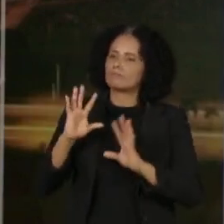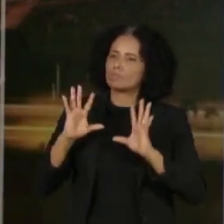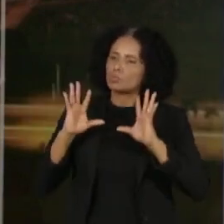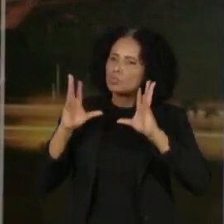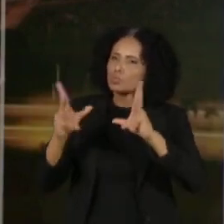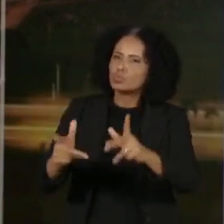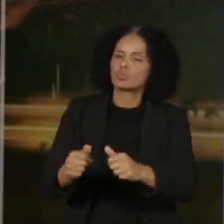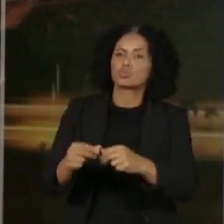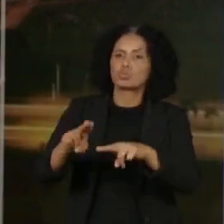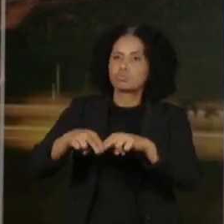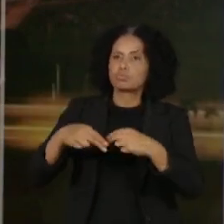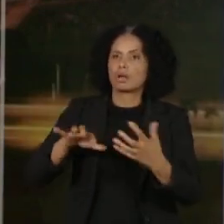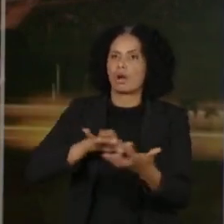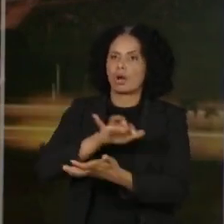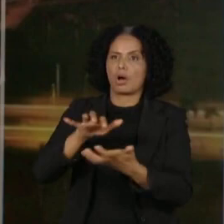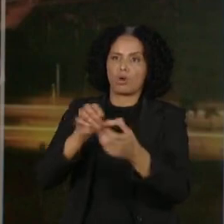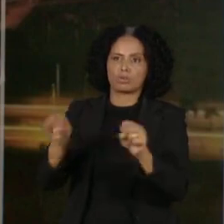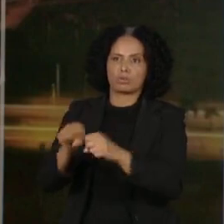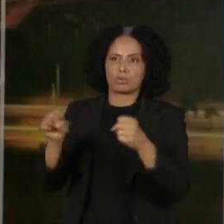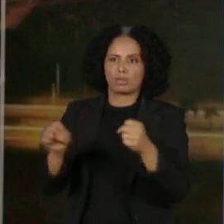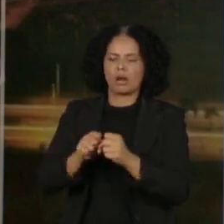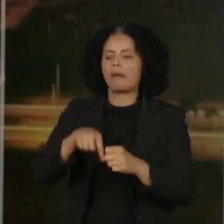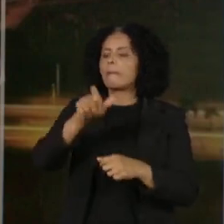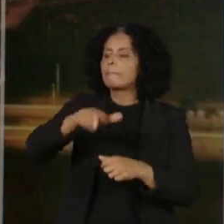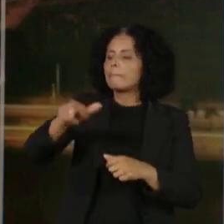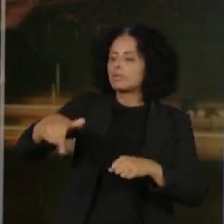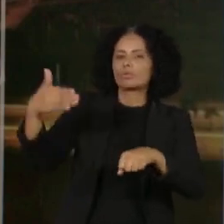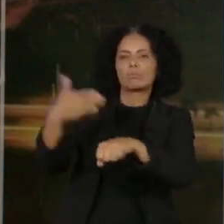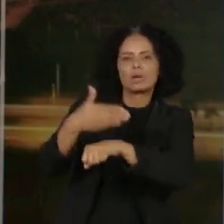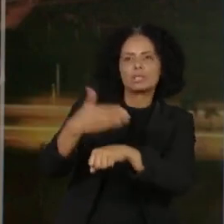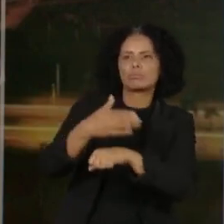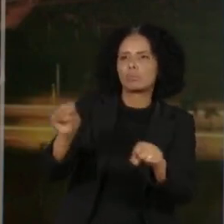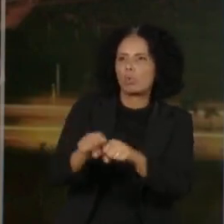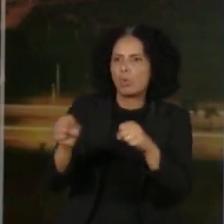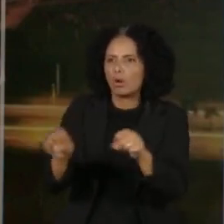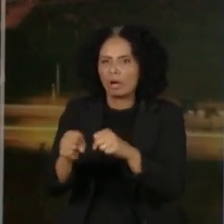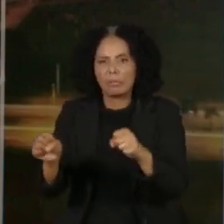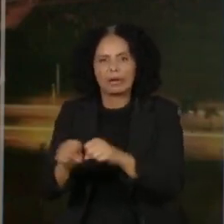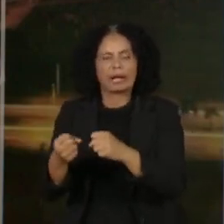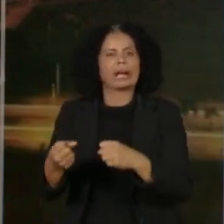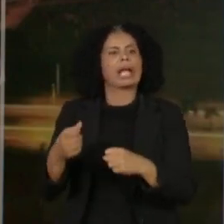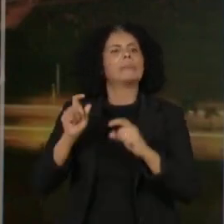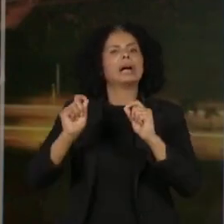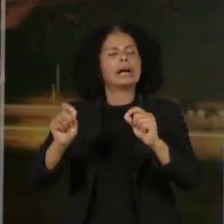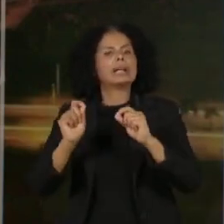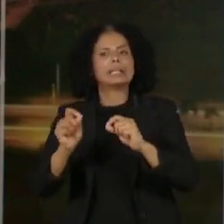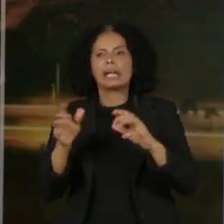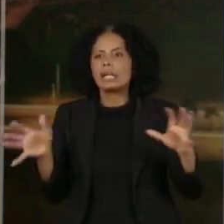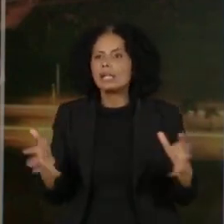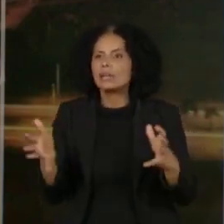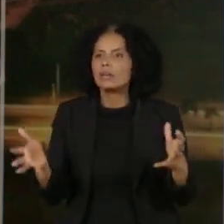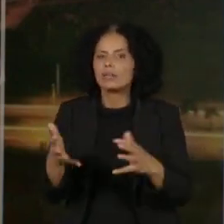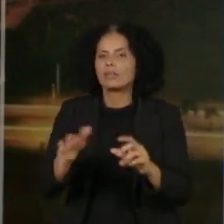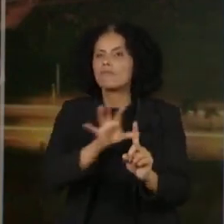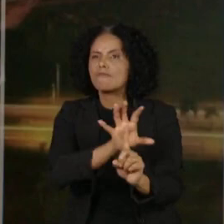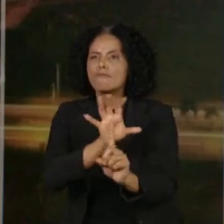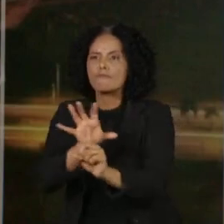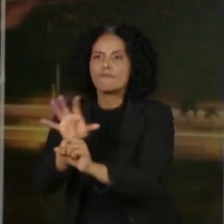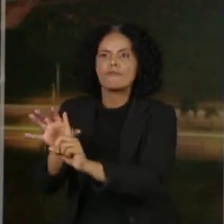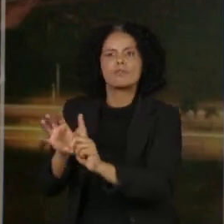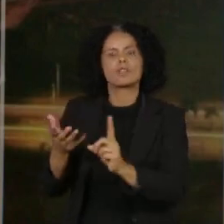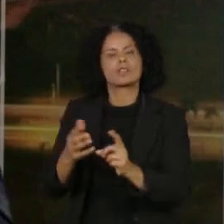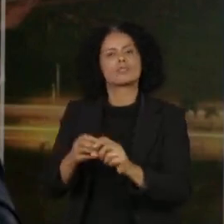atos de ontem. Quem participou dos atos, quem praticou os atos de terrorismo, quem financiou esses atos de terrorismo e quem foi negligente